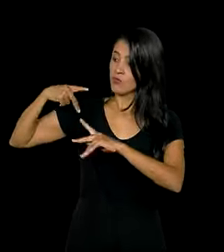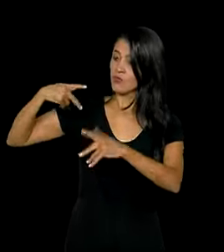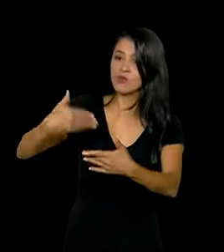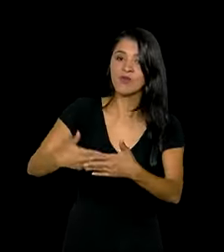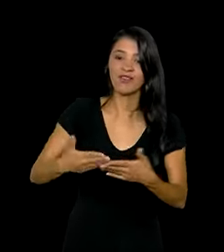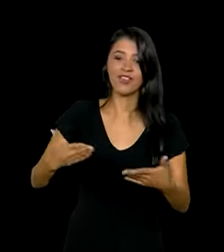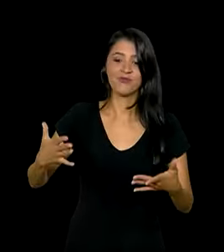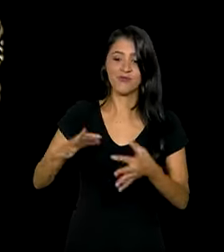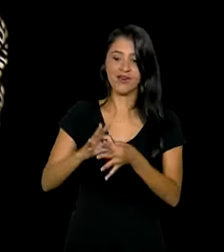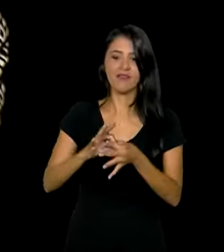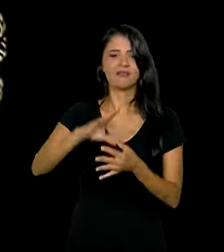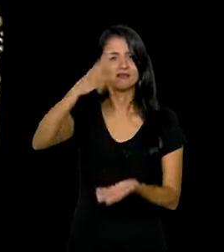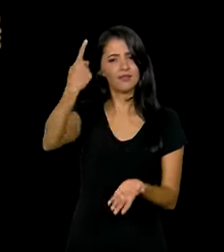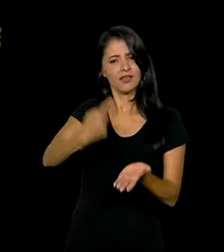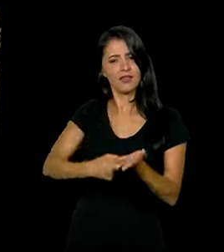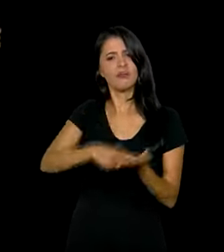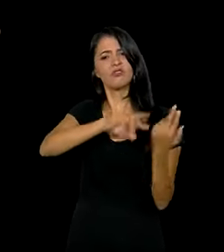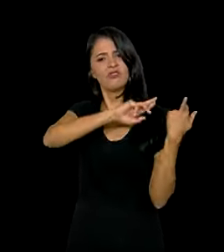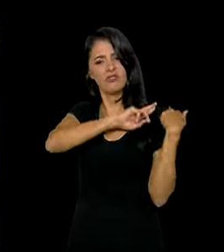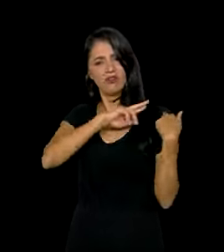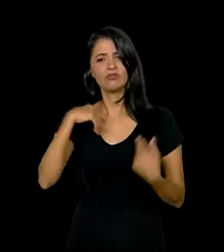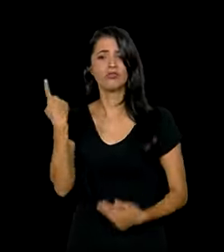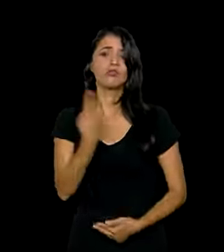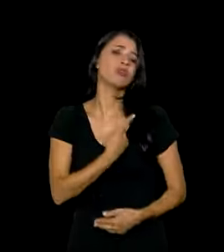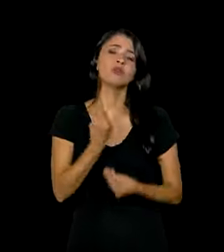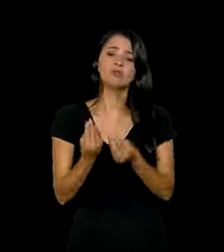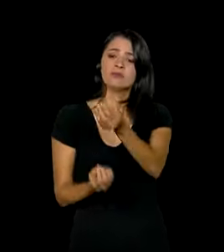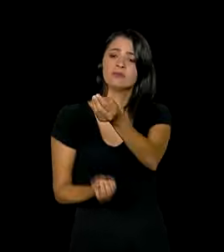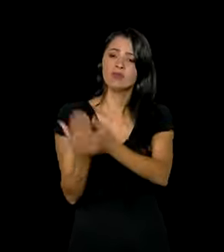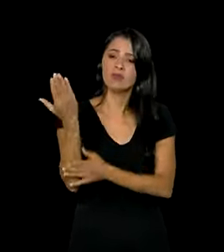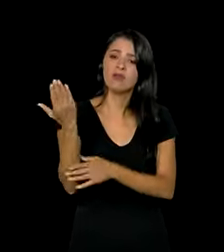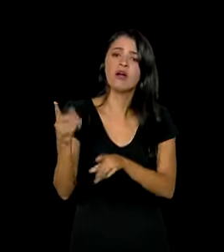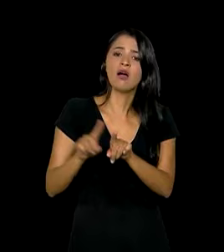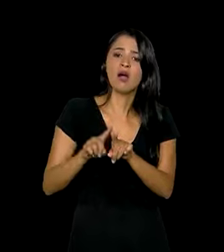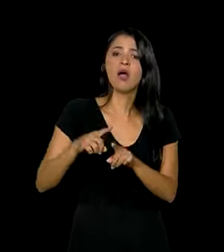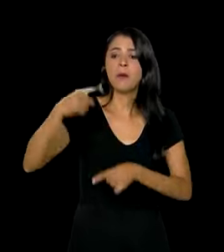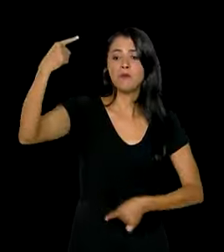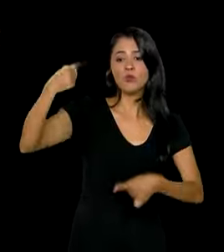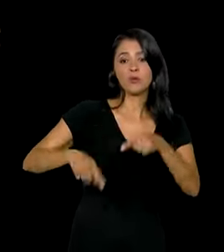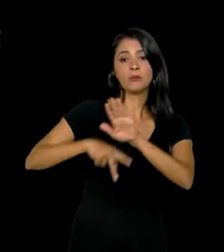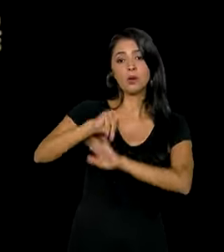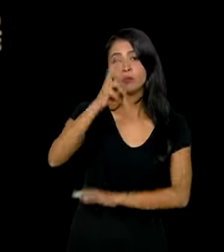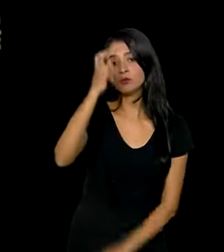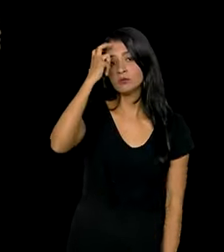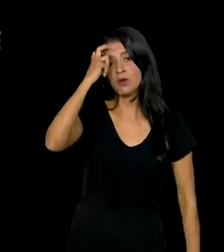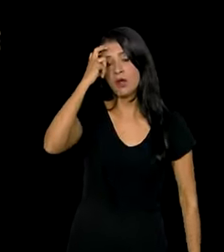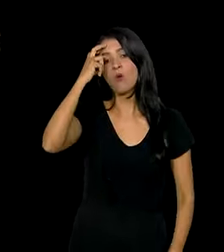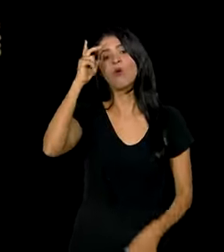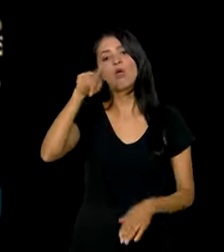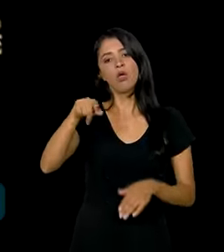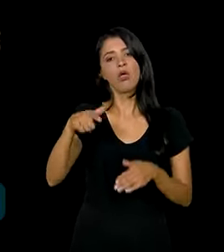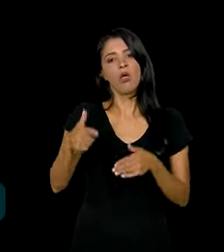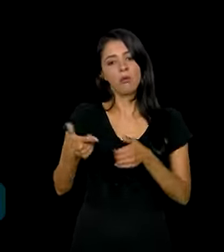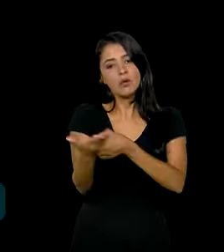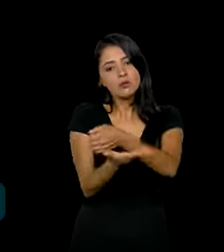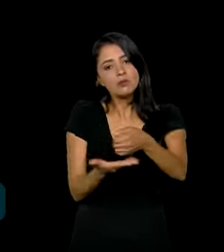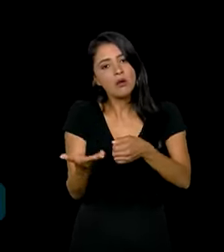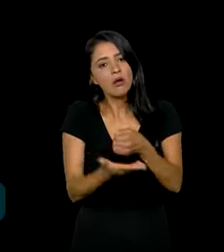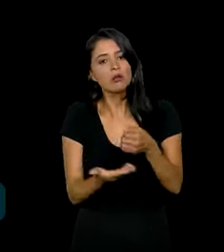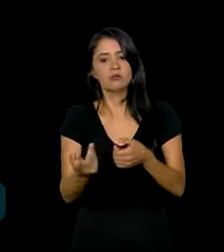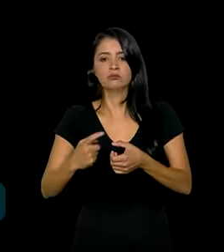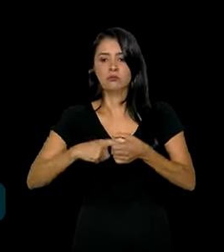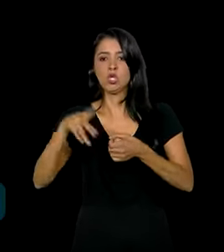Reafirmamos nossa responsabilidade em implementar e executar políticas culturais que são guiadas pela reparação